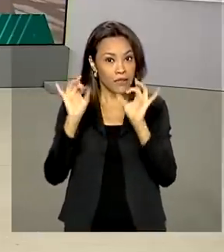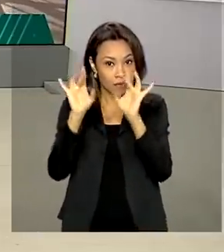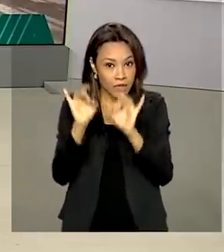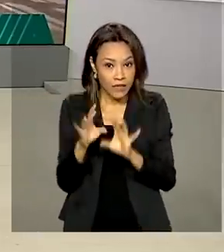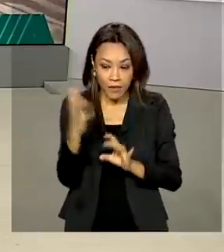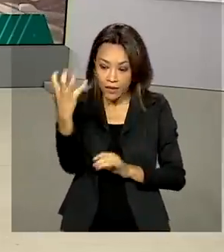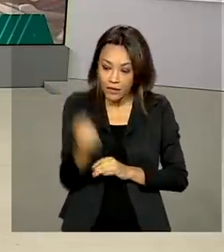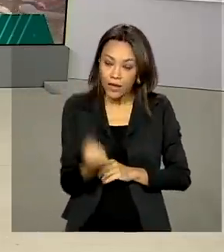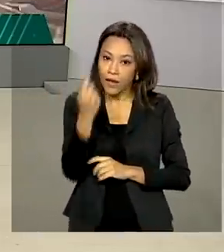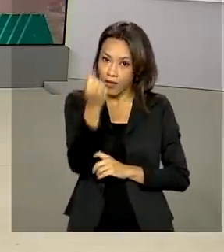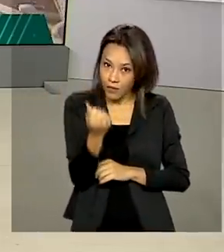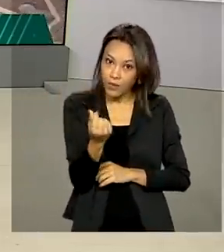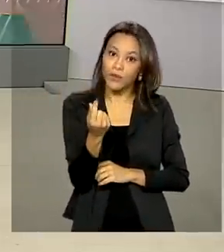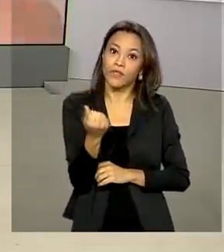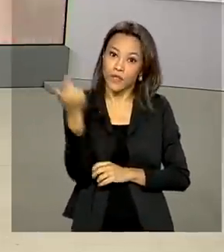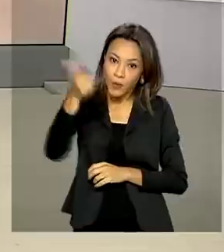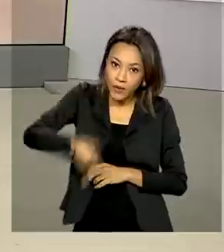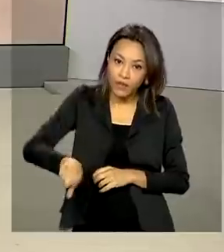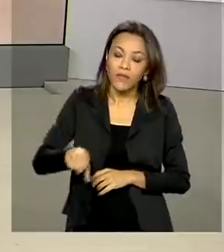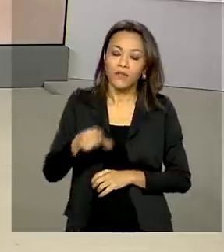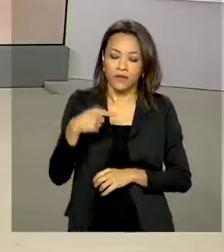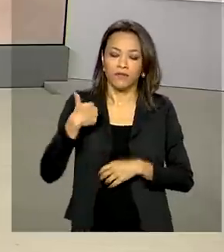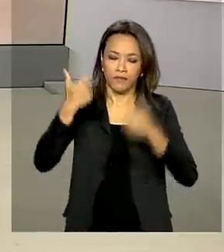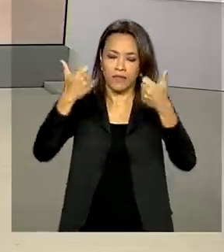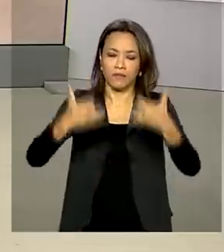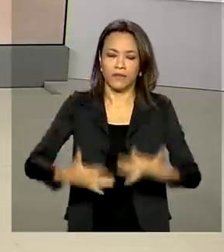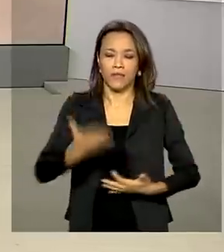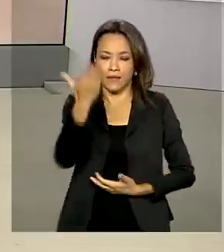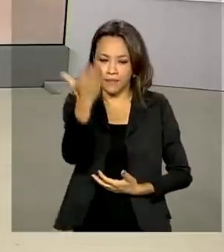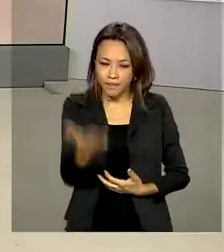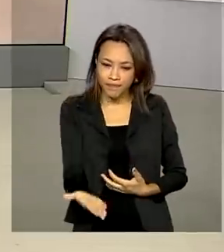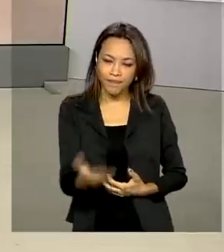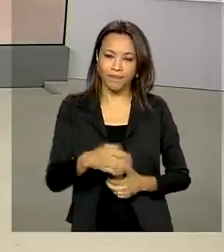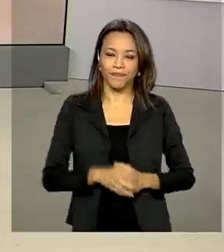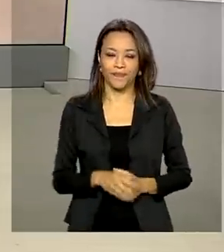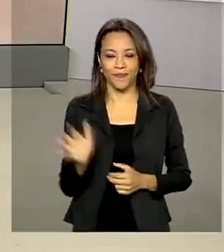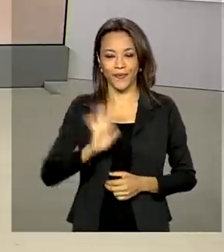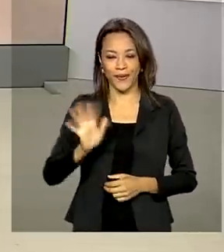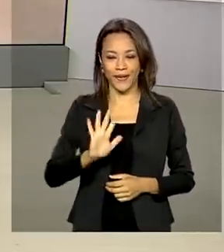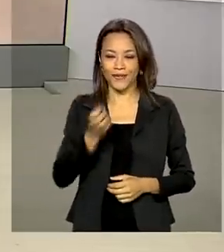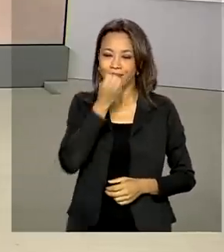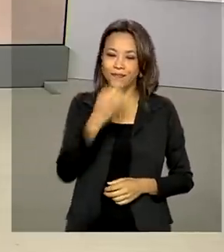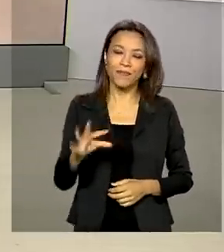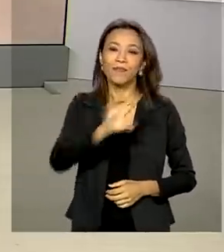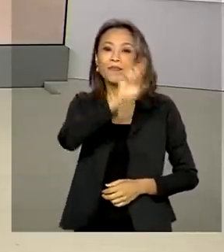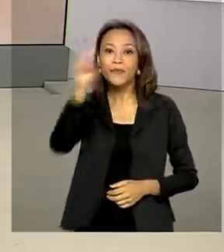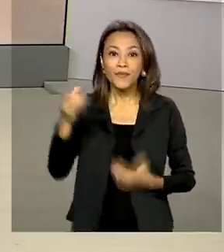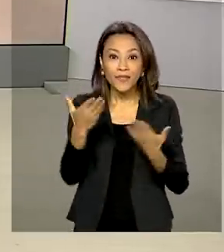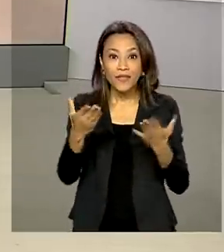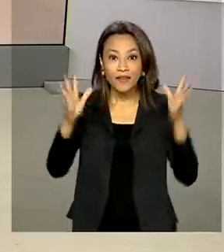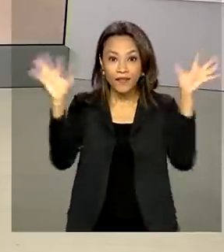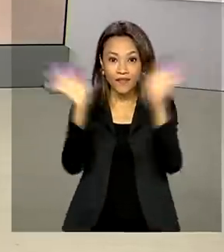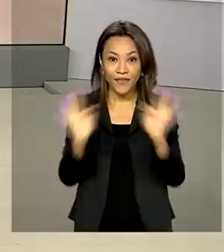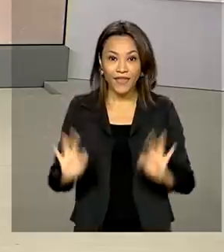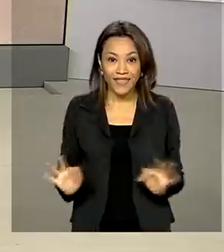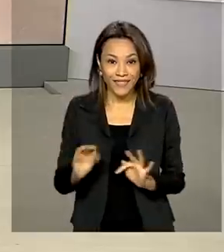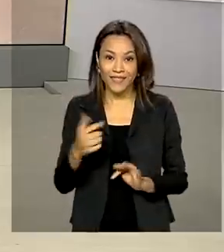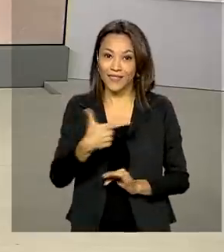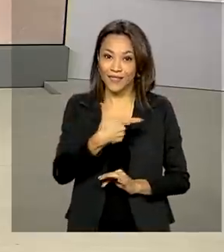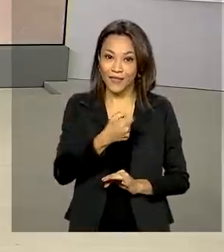aéreas. Vamos até o Rio de Janeiro, Tiago Pimenta conta para a gente. Olá, Tiago, bom dia para você e um feliz 2021.